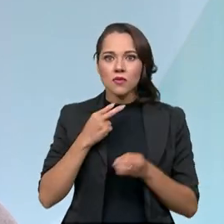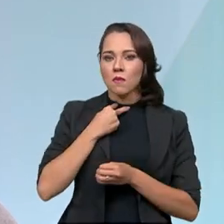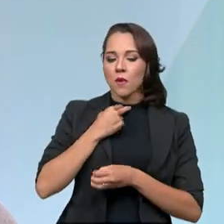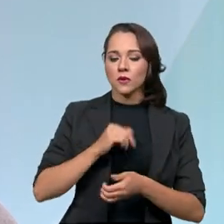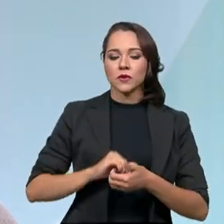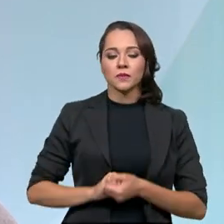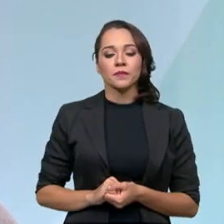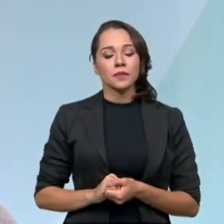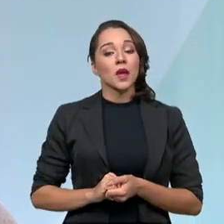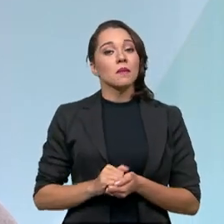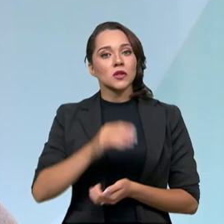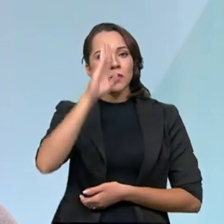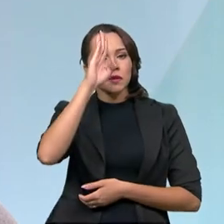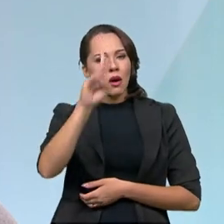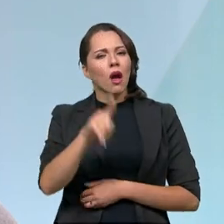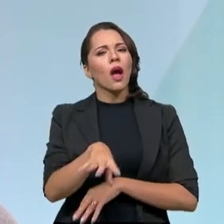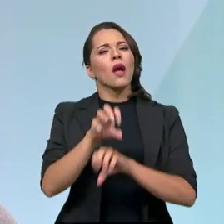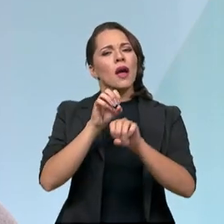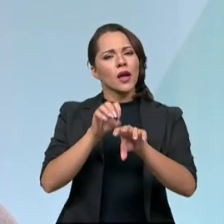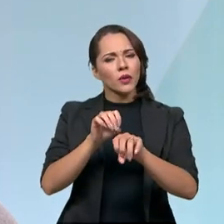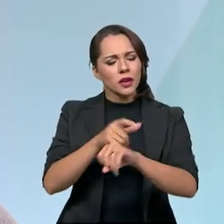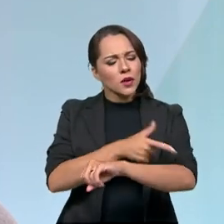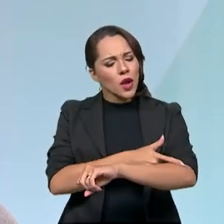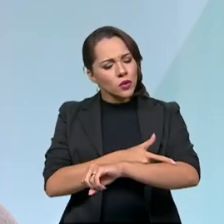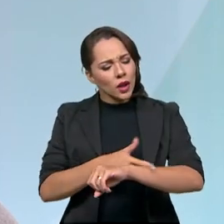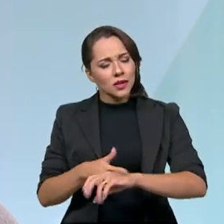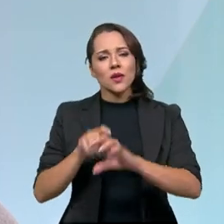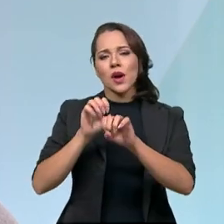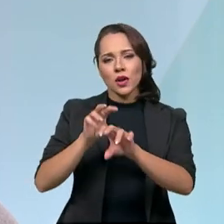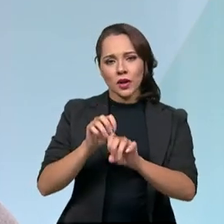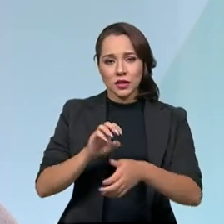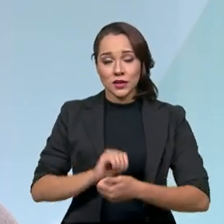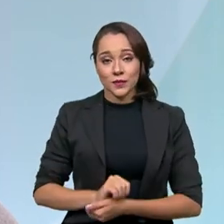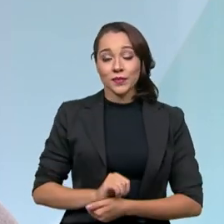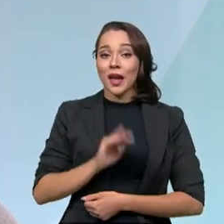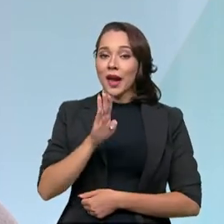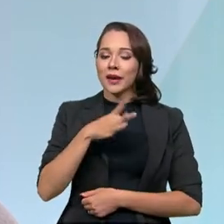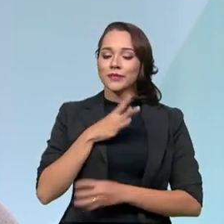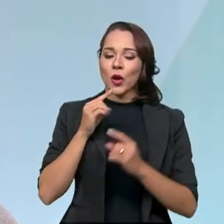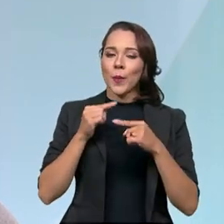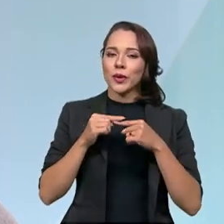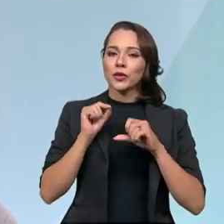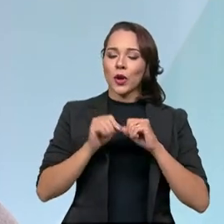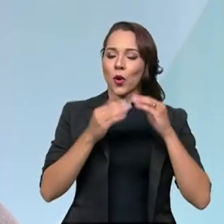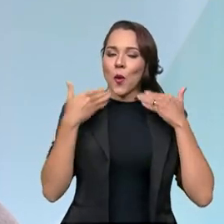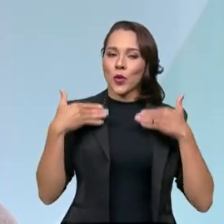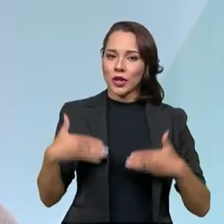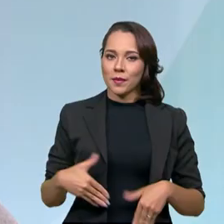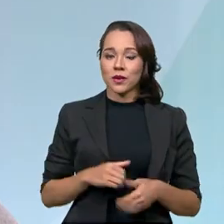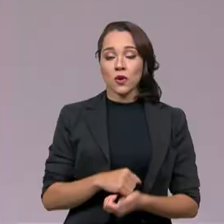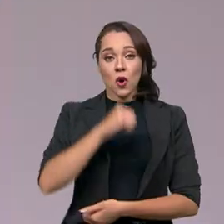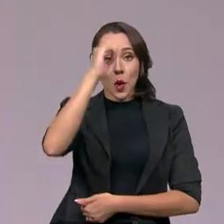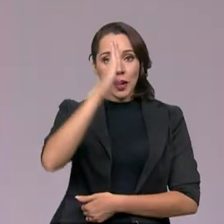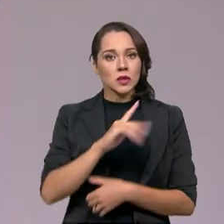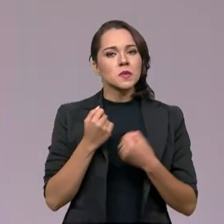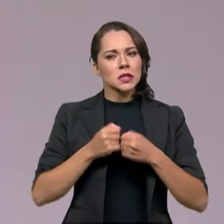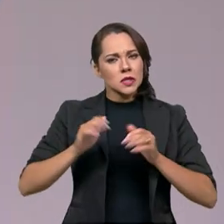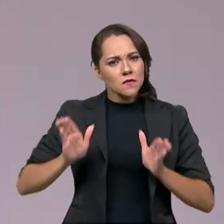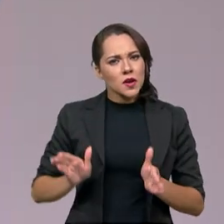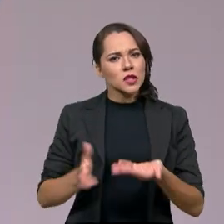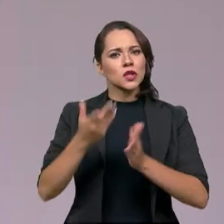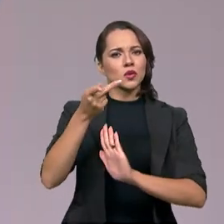pilares é o da educação. E aí a gente vai ao encontro da questão do comportamento. Então, o Brasil precisa investir nesses